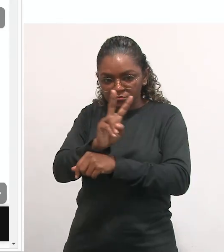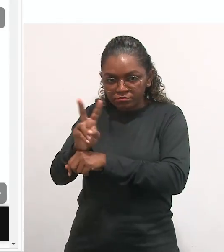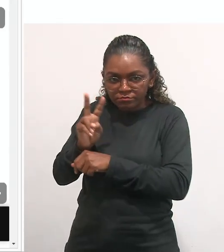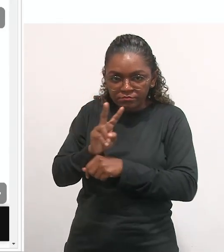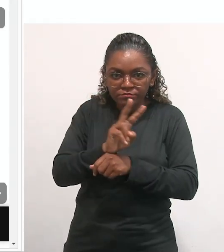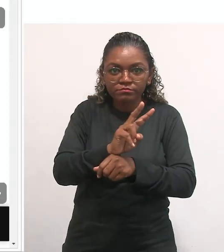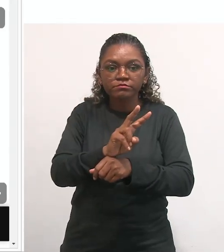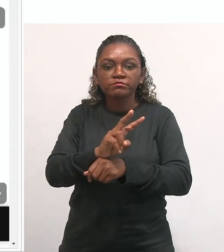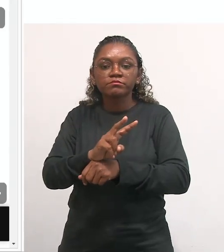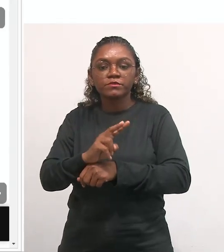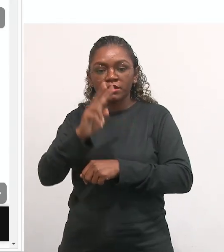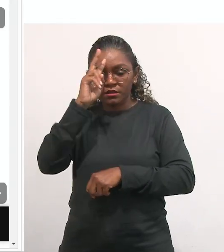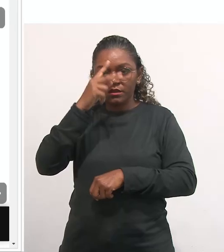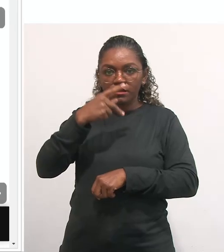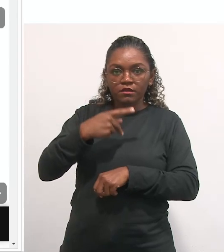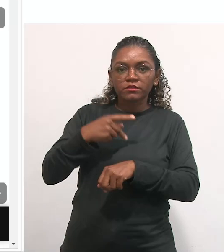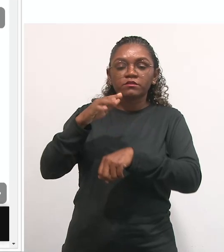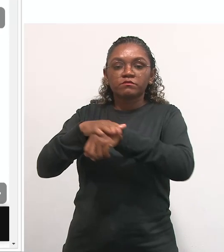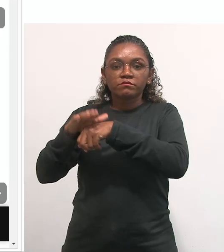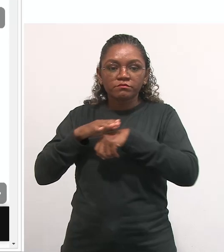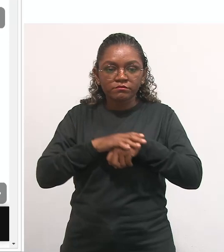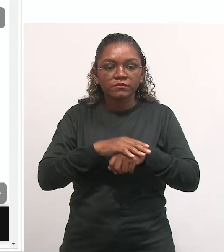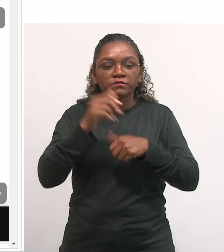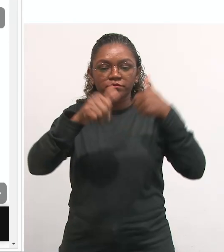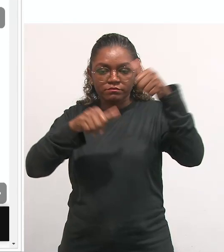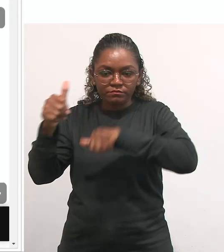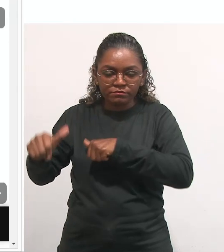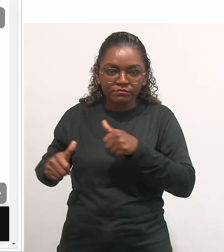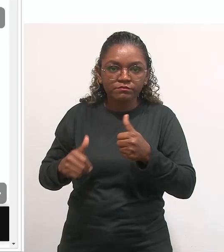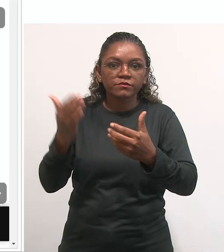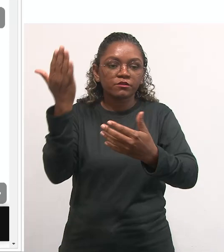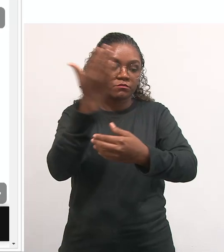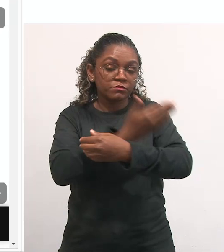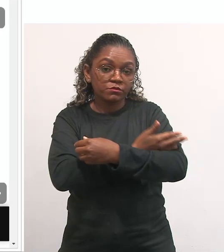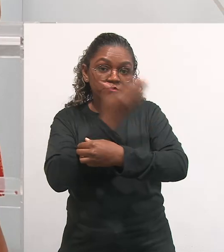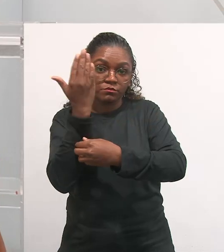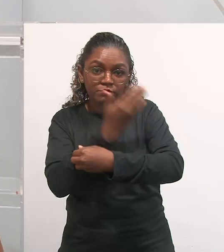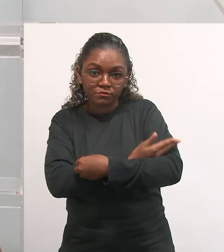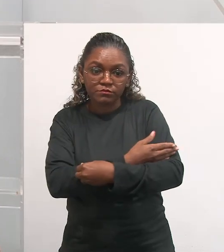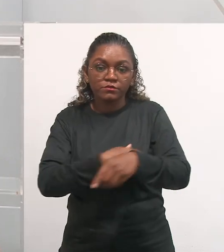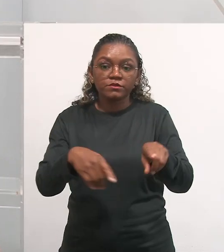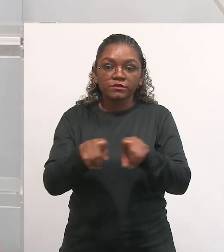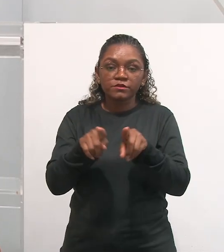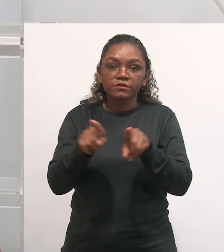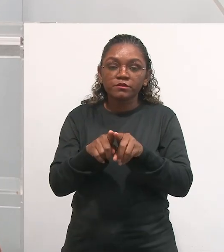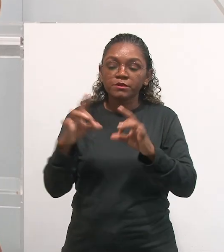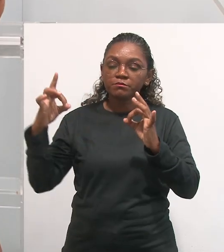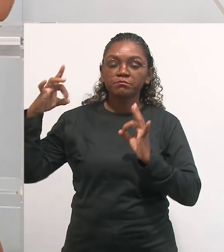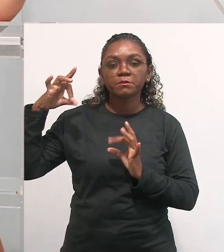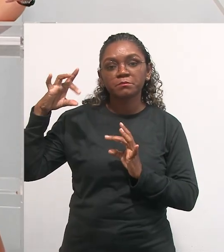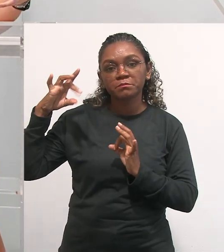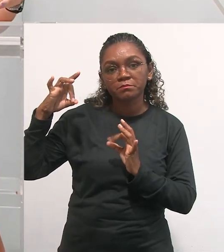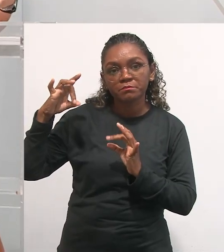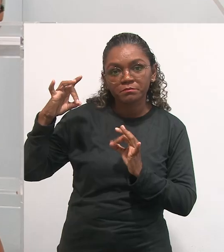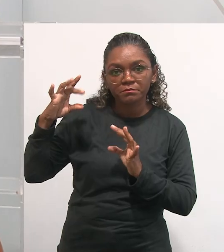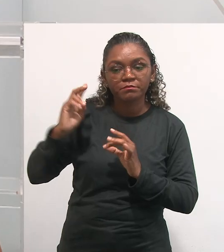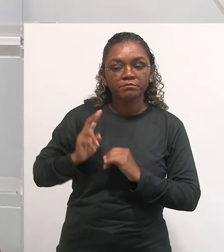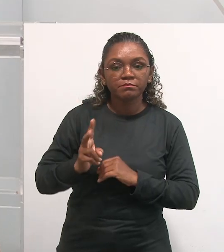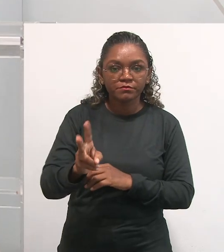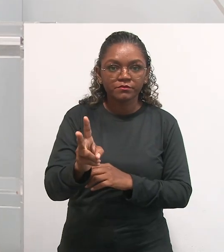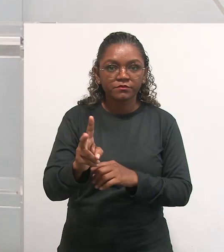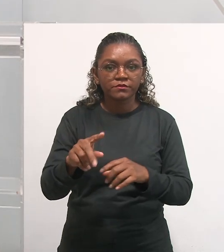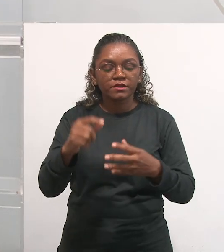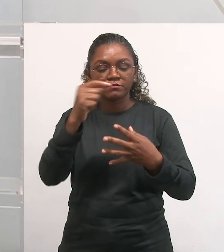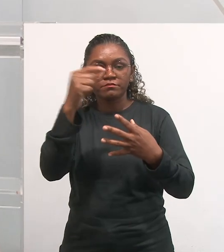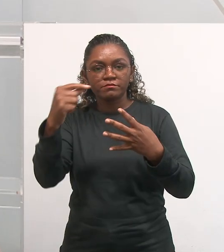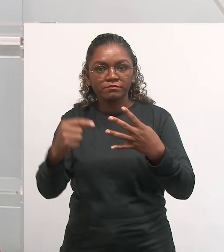e feedback contínuo. Sim, esses instrumentos, eles dão mais ênfase ao